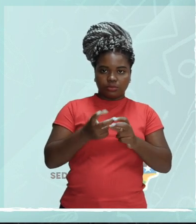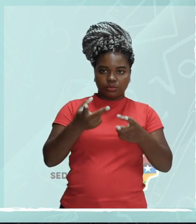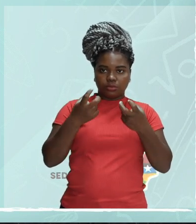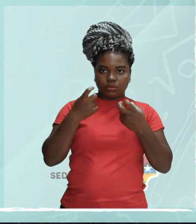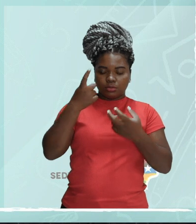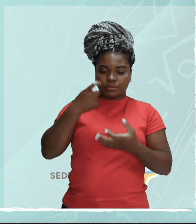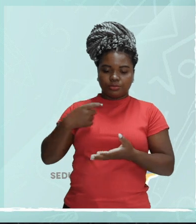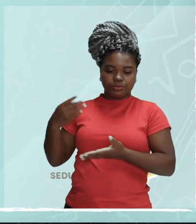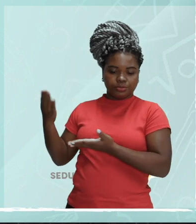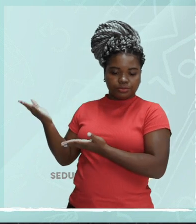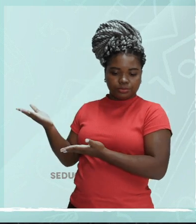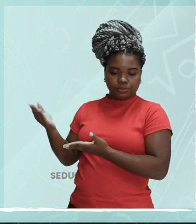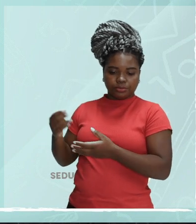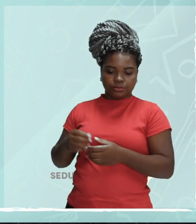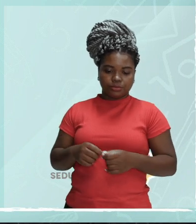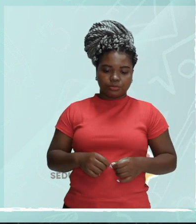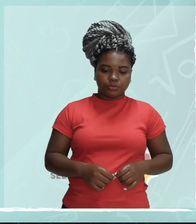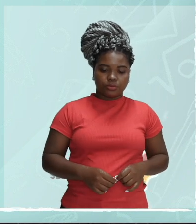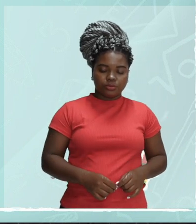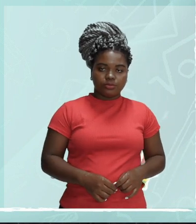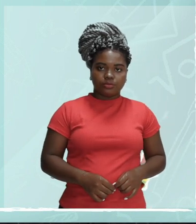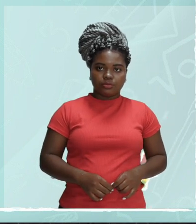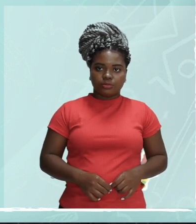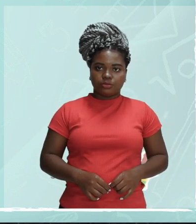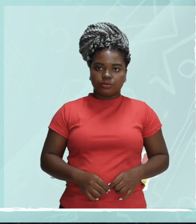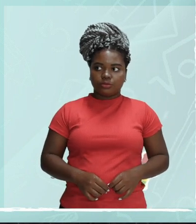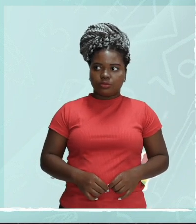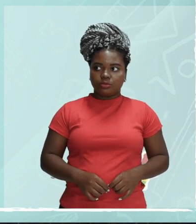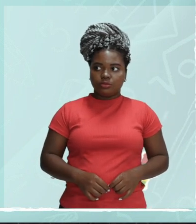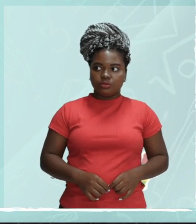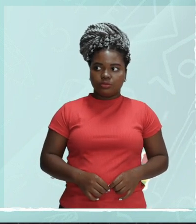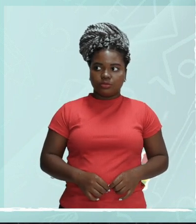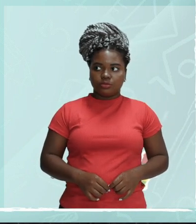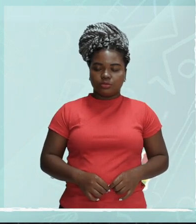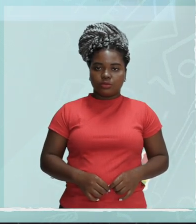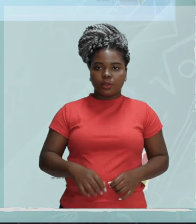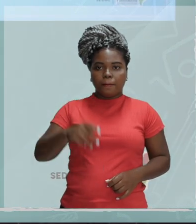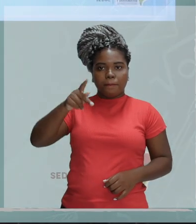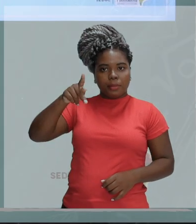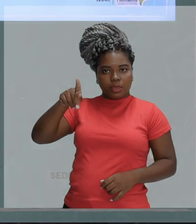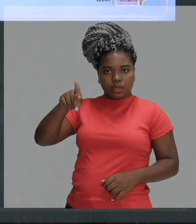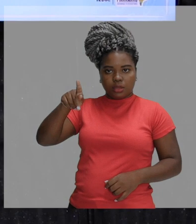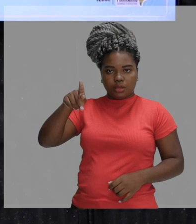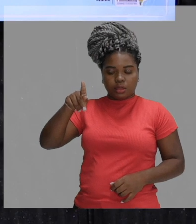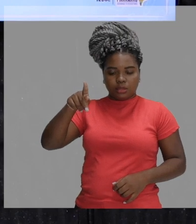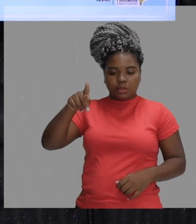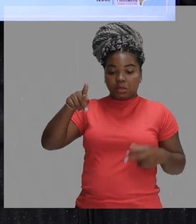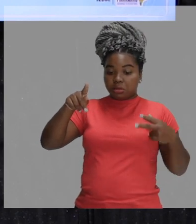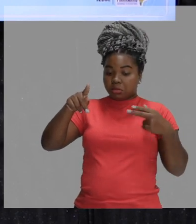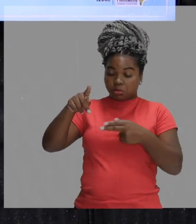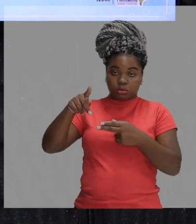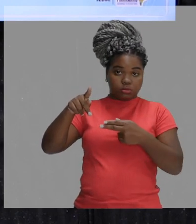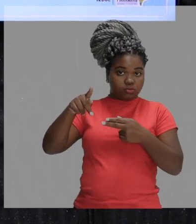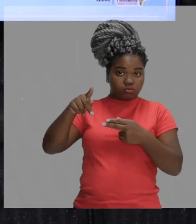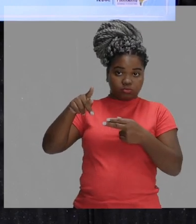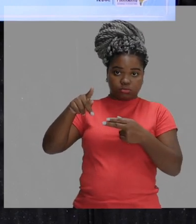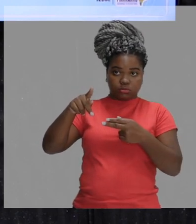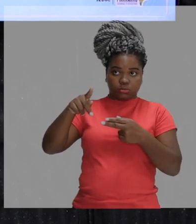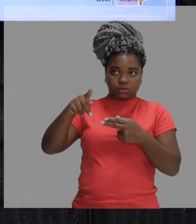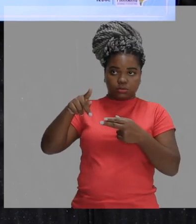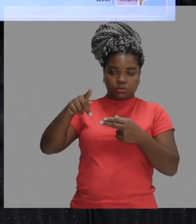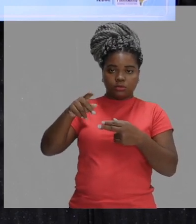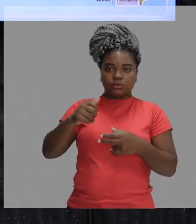dividindo o I1 sobre o I2 então vamos colocar os dados o P' ele é o mesmo para cima e para baixo